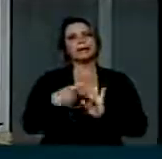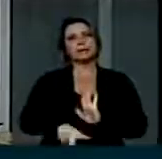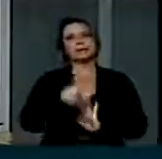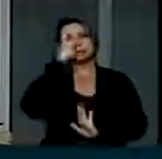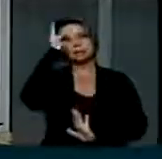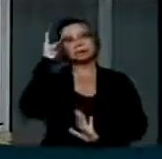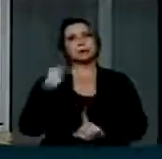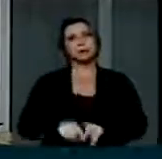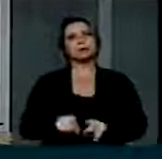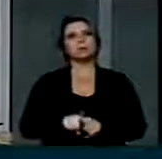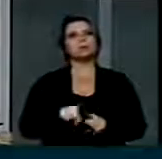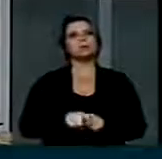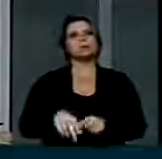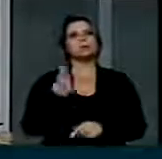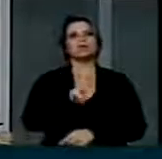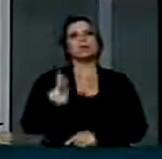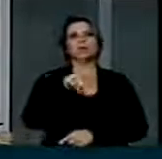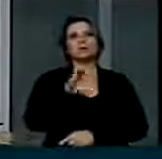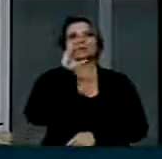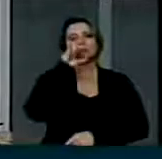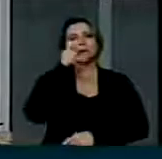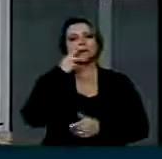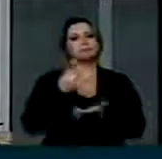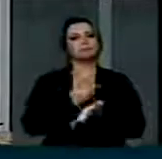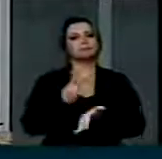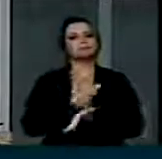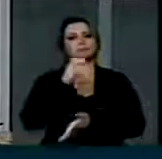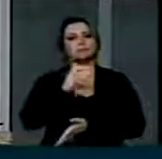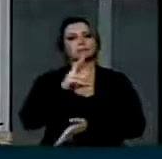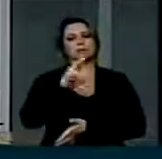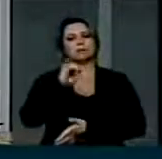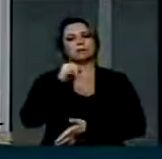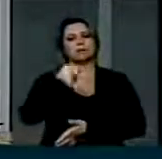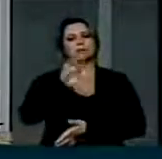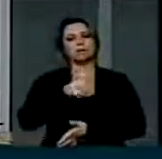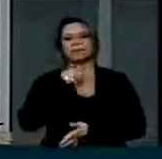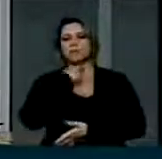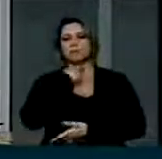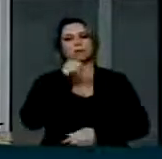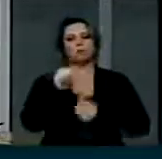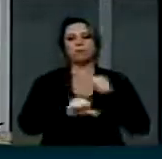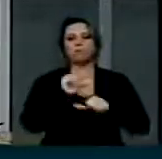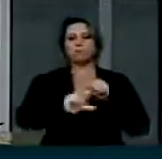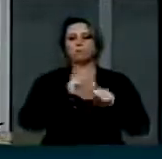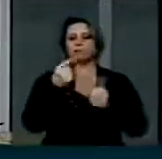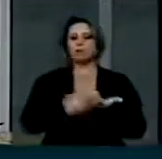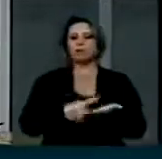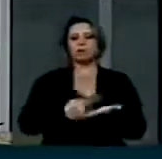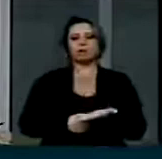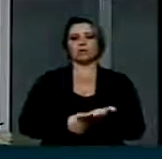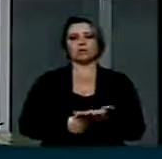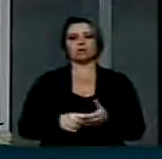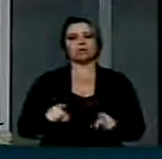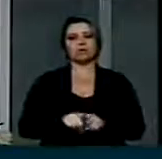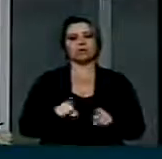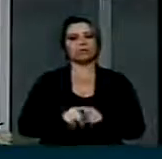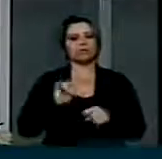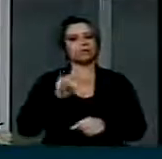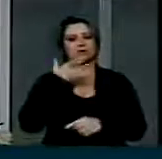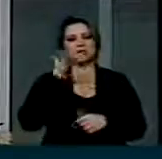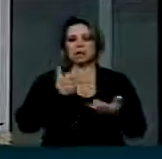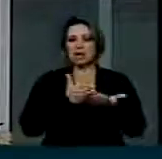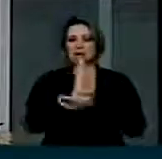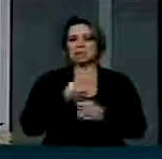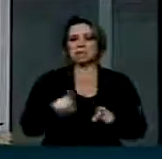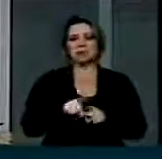crime. O legislativo não pode alterar os termos do acordo, ao não aprovar expressa má vontade com a